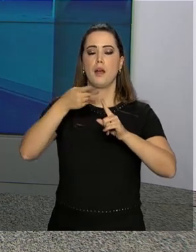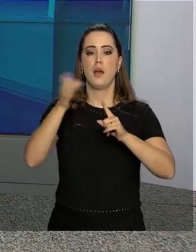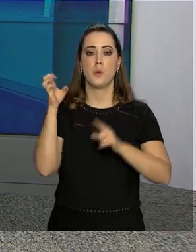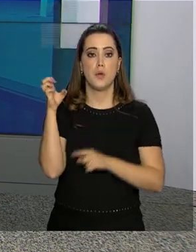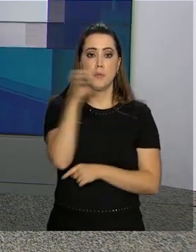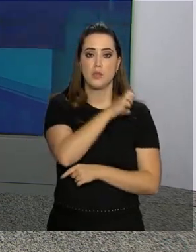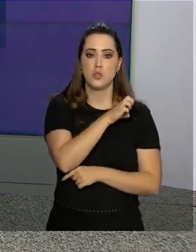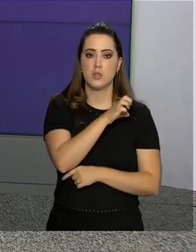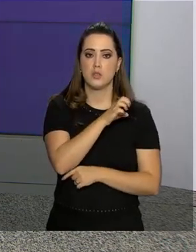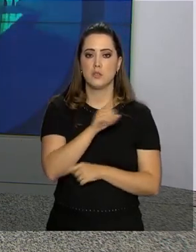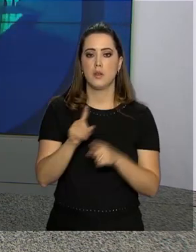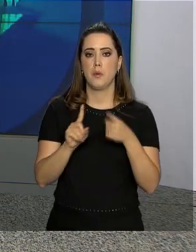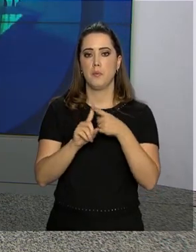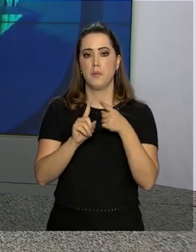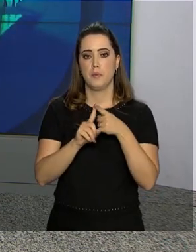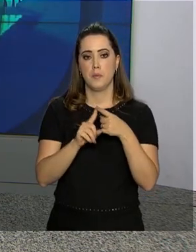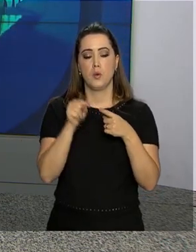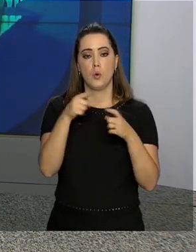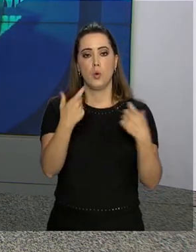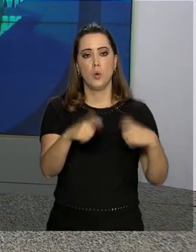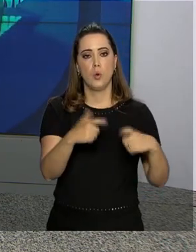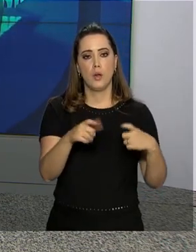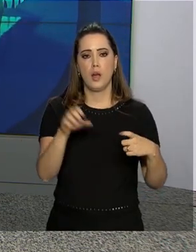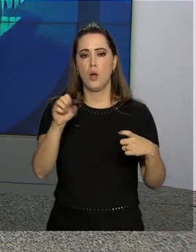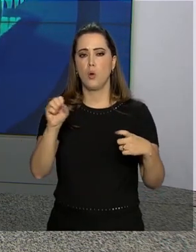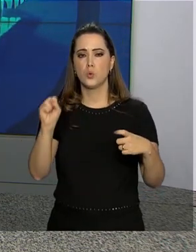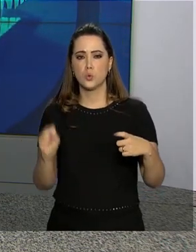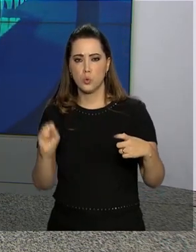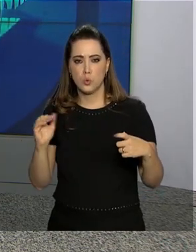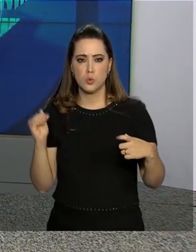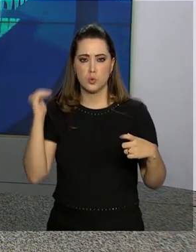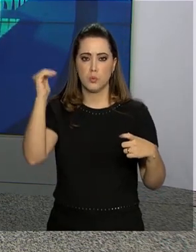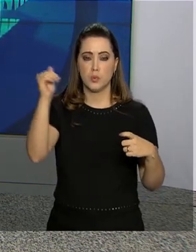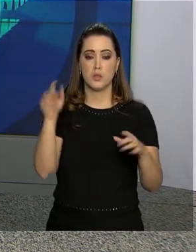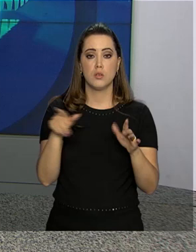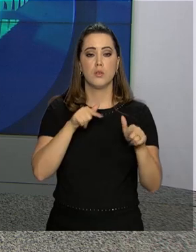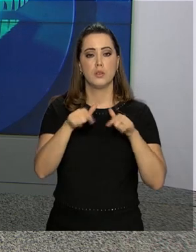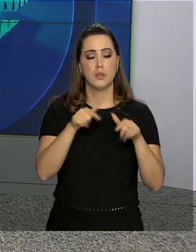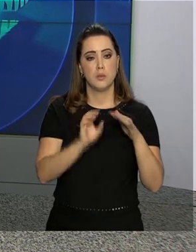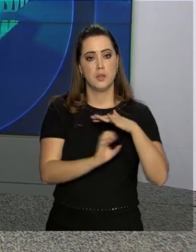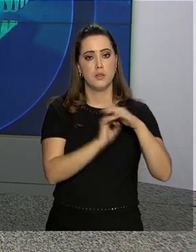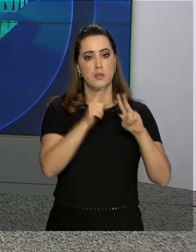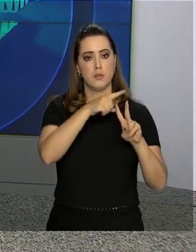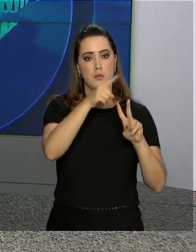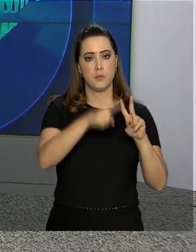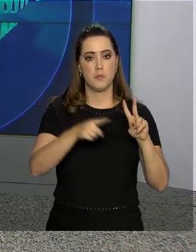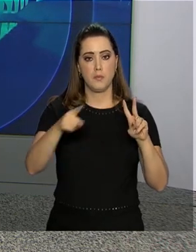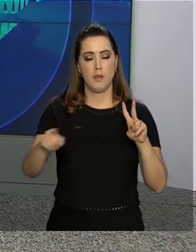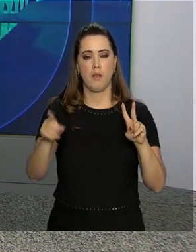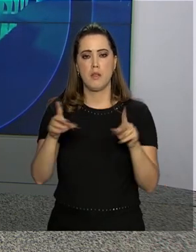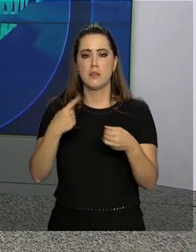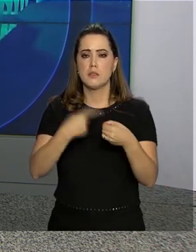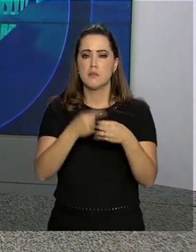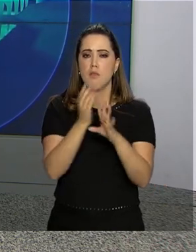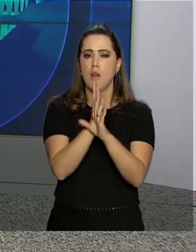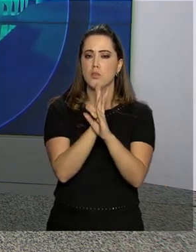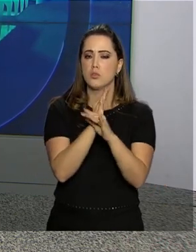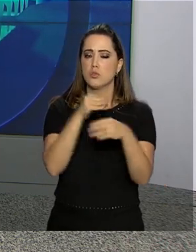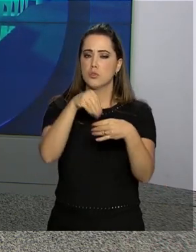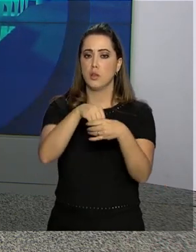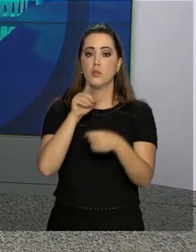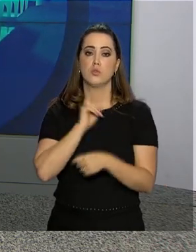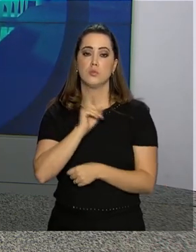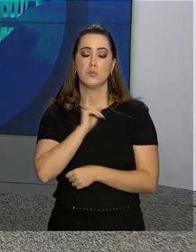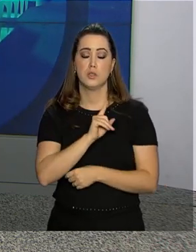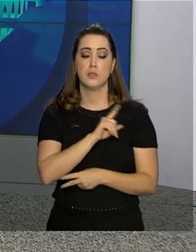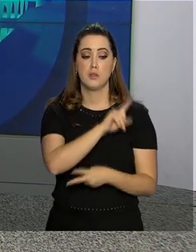primeira, chamada Sul Superior, é de Operação da Vale e está localizada em Barão de Cocás. A segunda, da